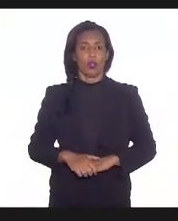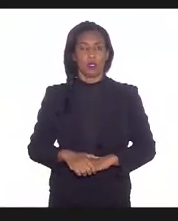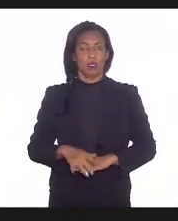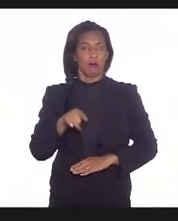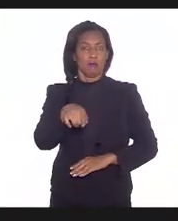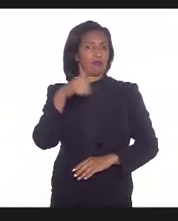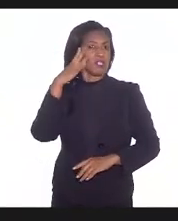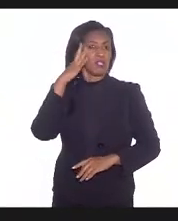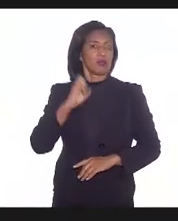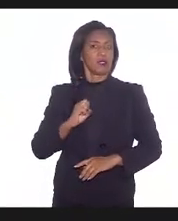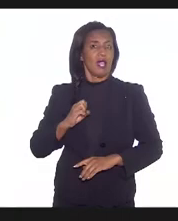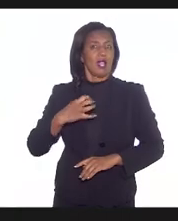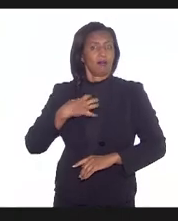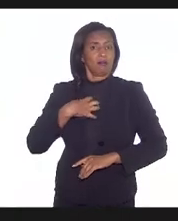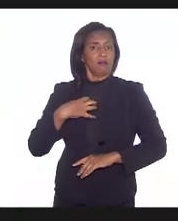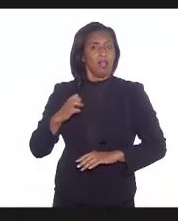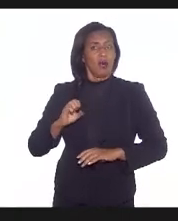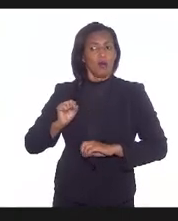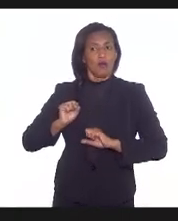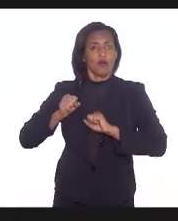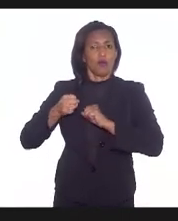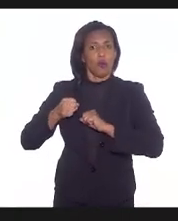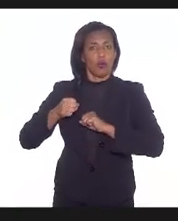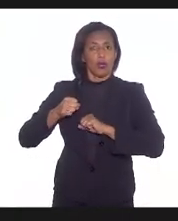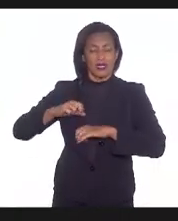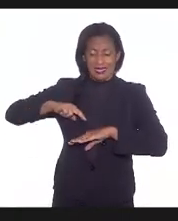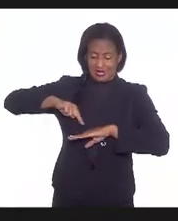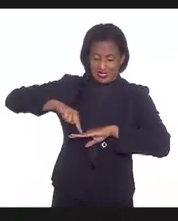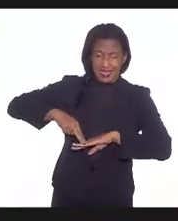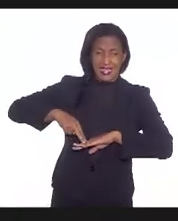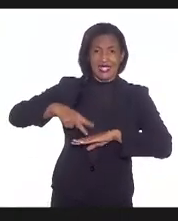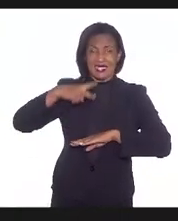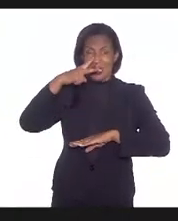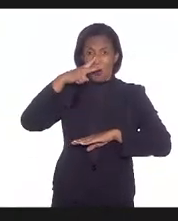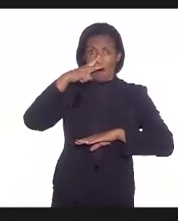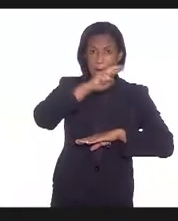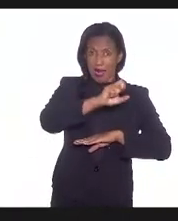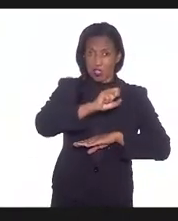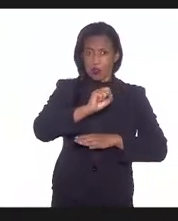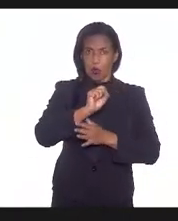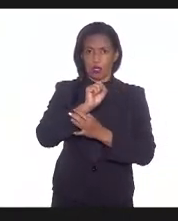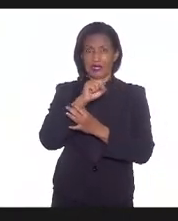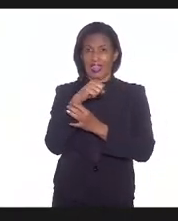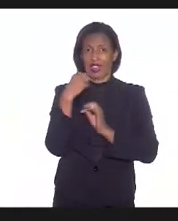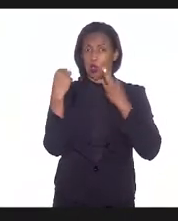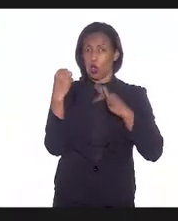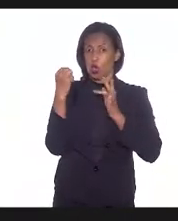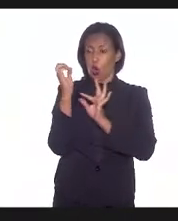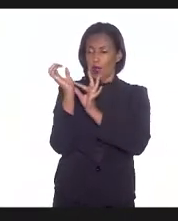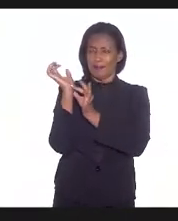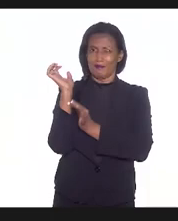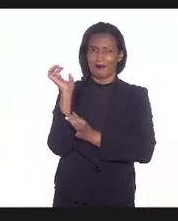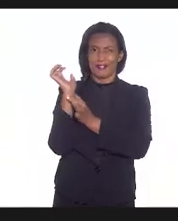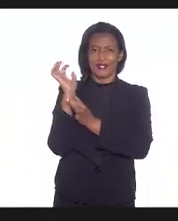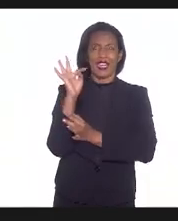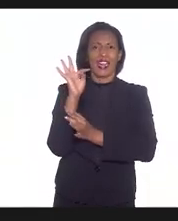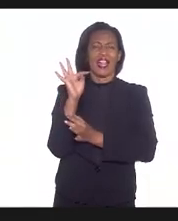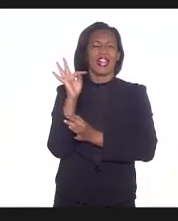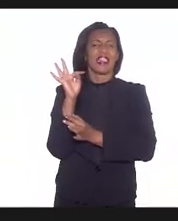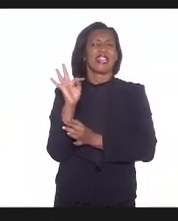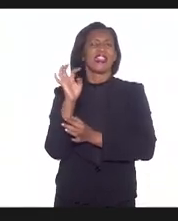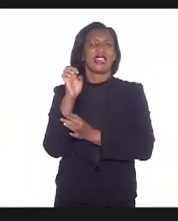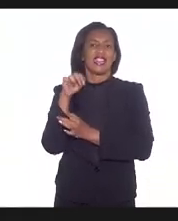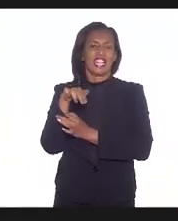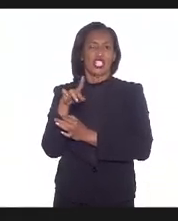adotando a força certa. Então, assim, se eu aplicar força demais, eu desenvolvo tendinite no meu braço, porque é isso, tudo é uma questão de se eu